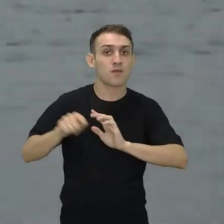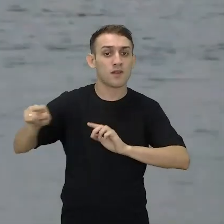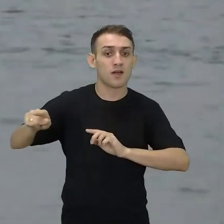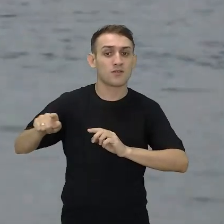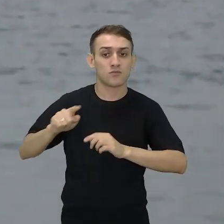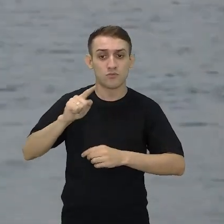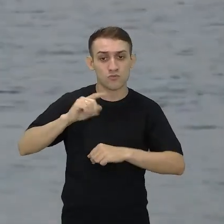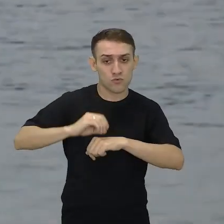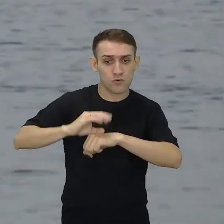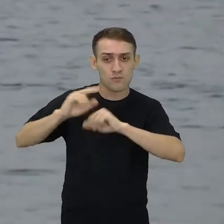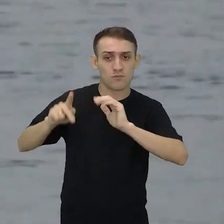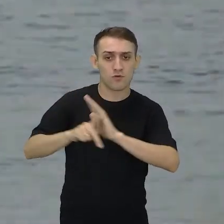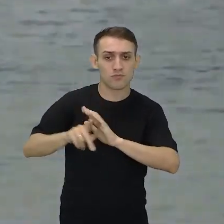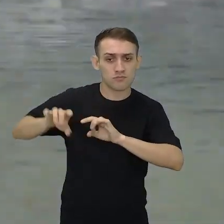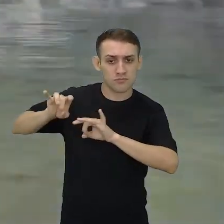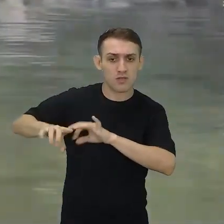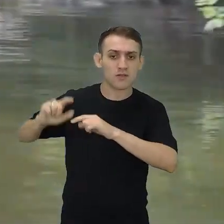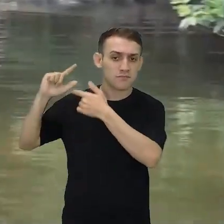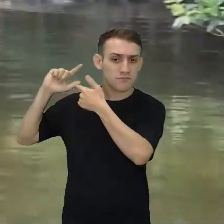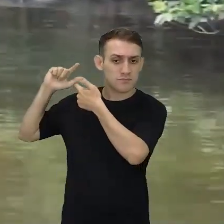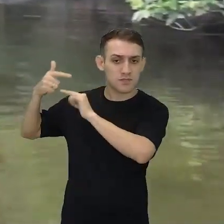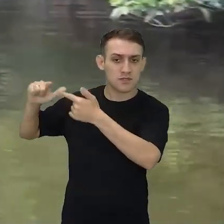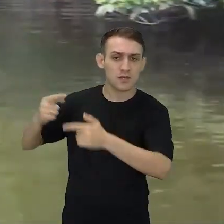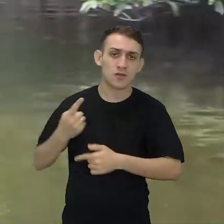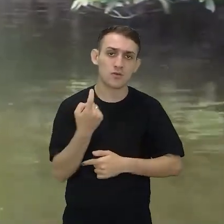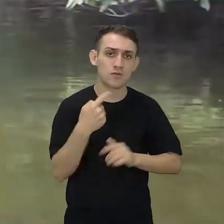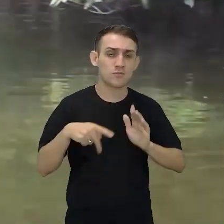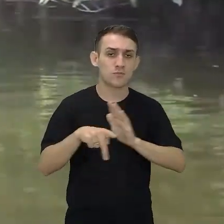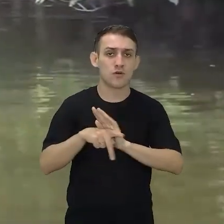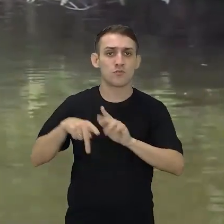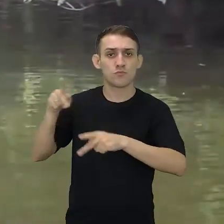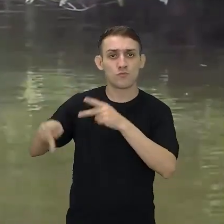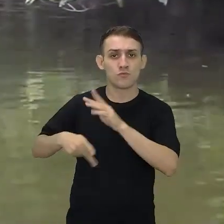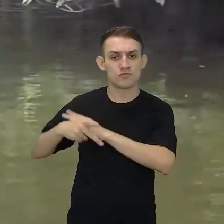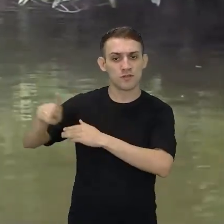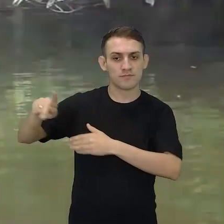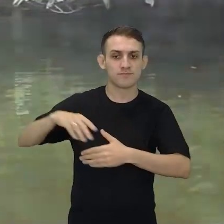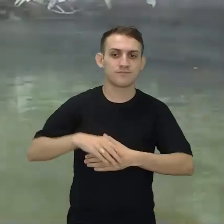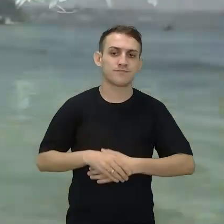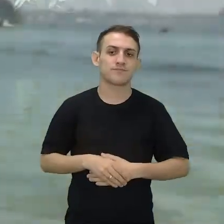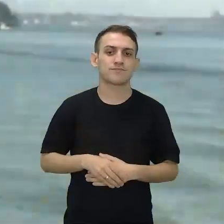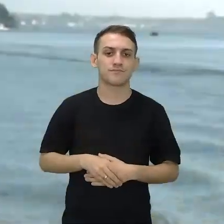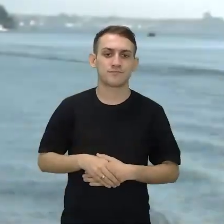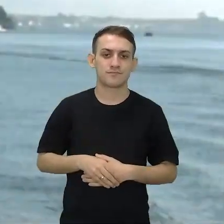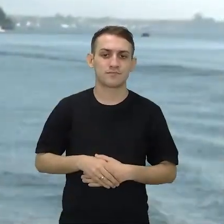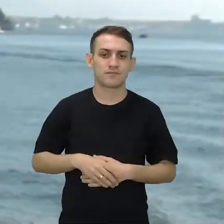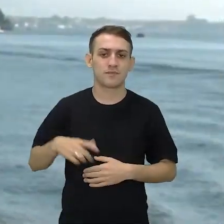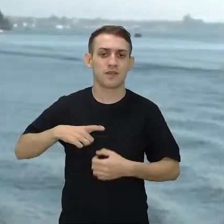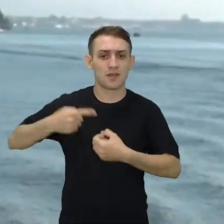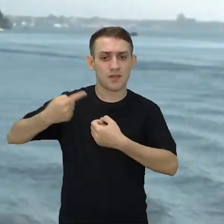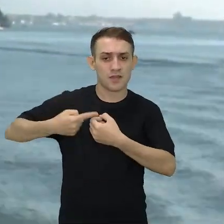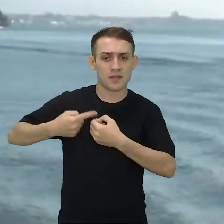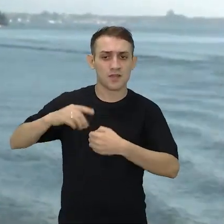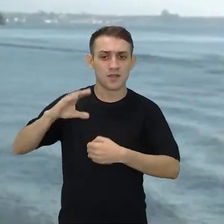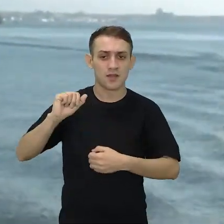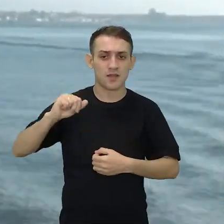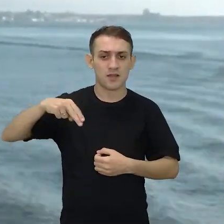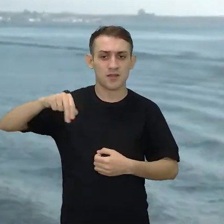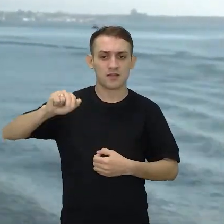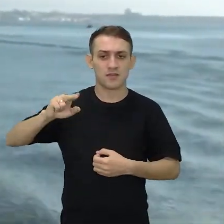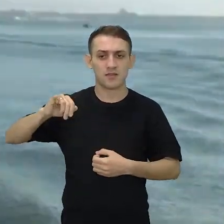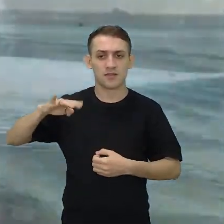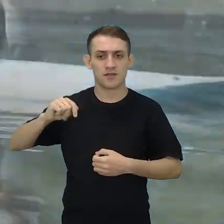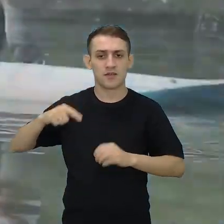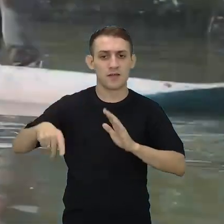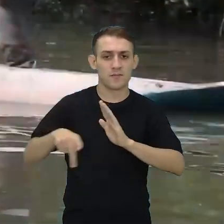conhecimento de uma técnica tradicional única entre os Kaisaras. A cidade de Cananeia é uma das poucas